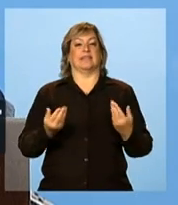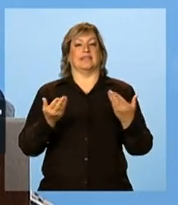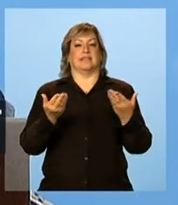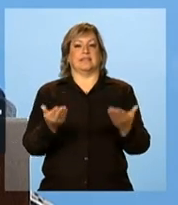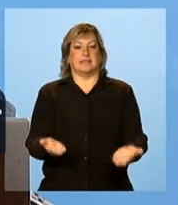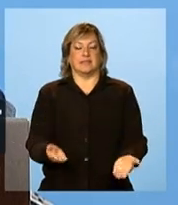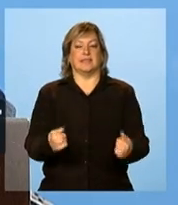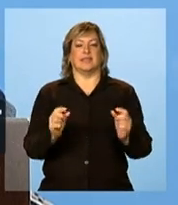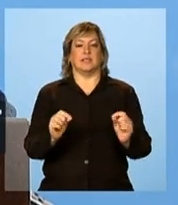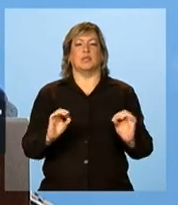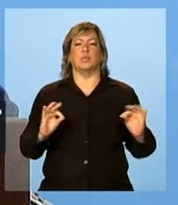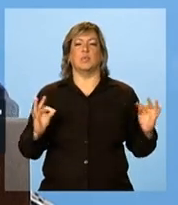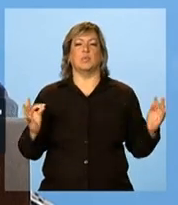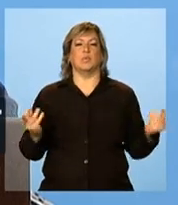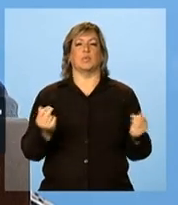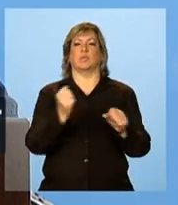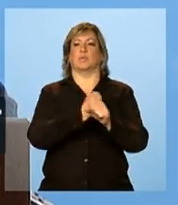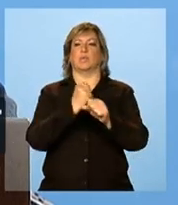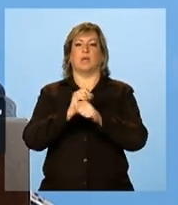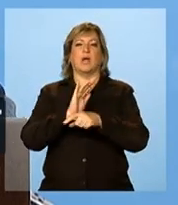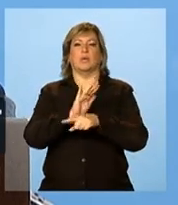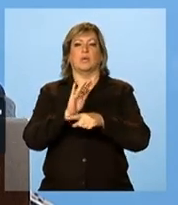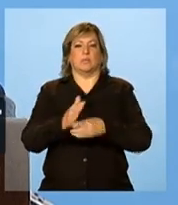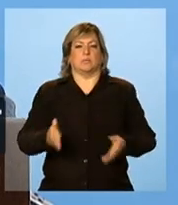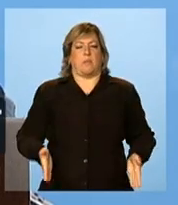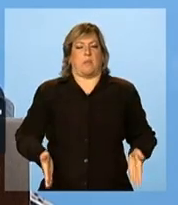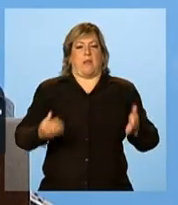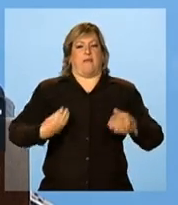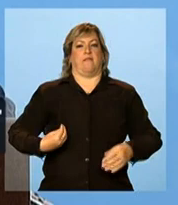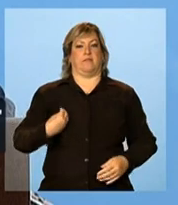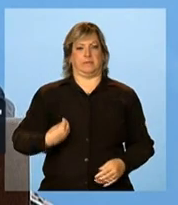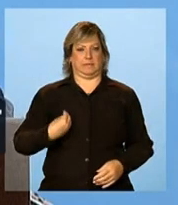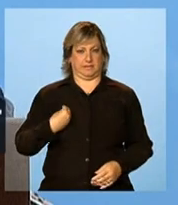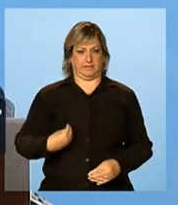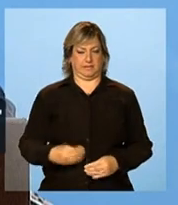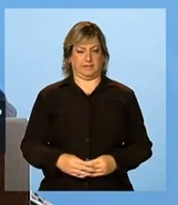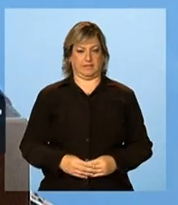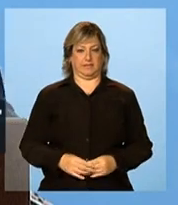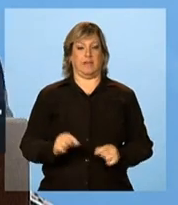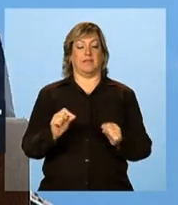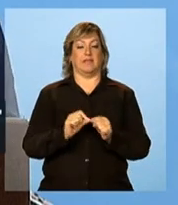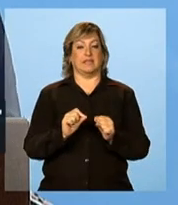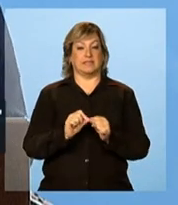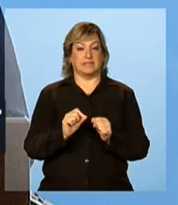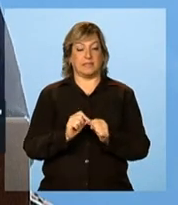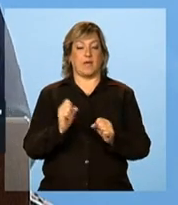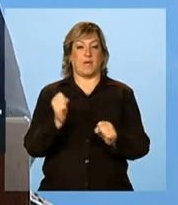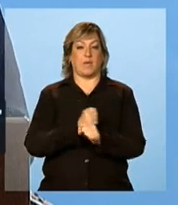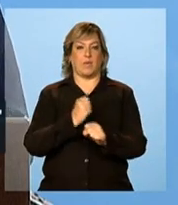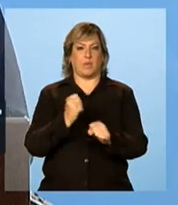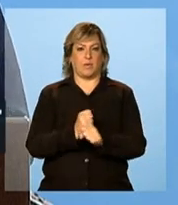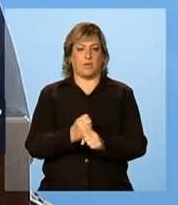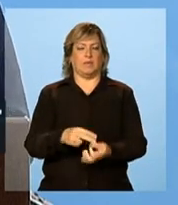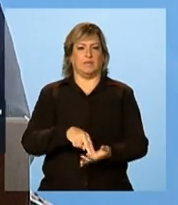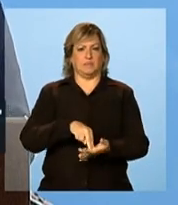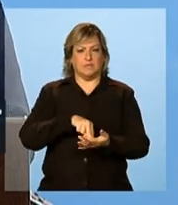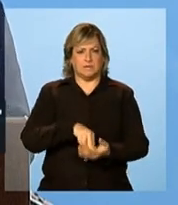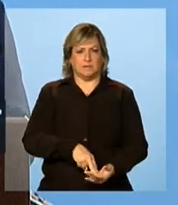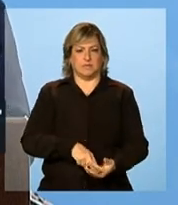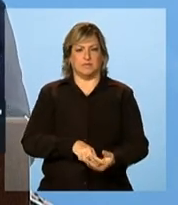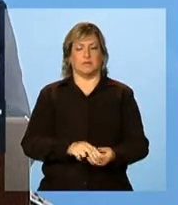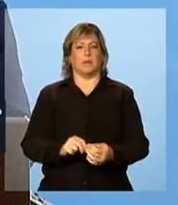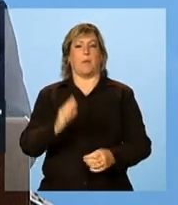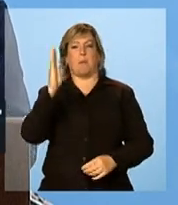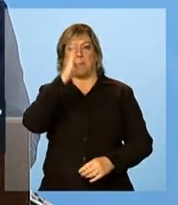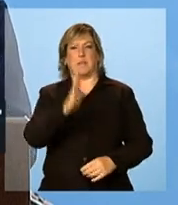todas as paredes, é construir em bases sólidas um